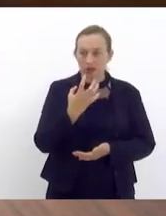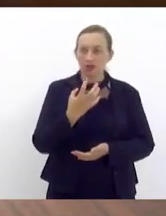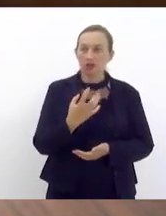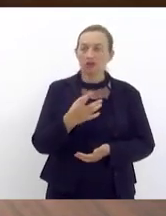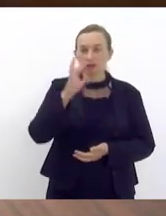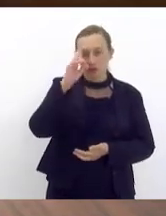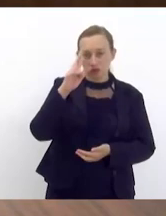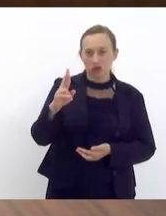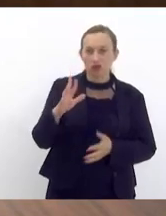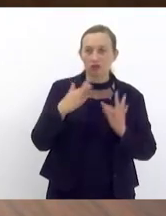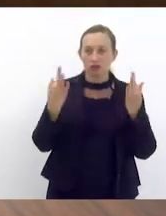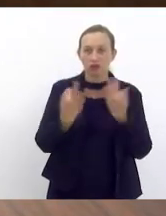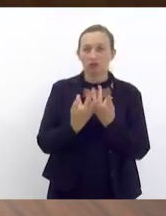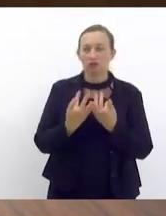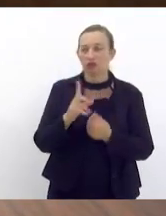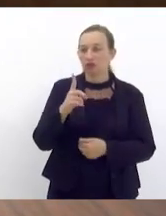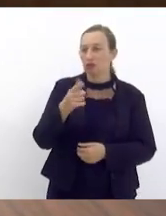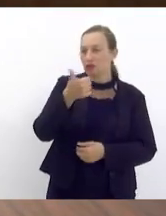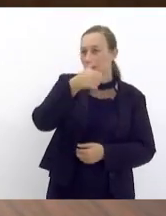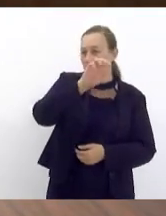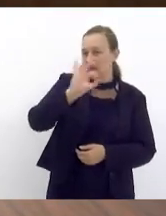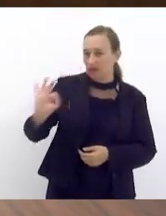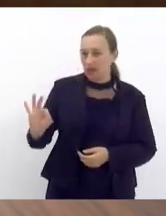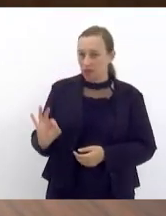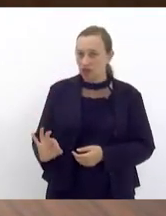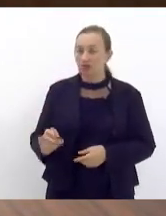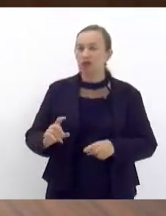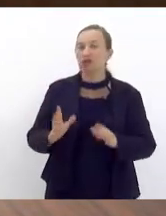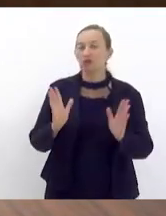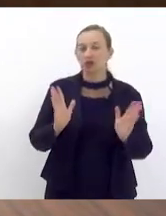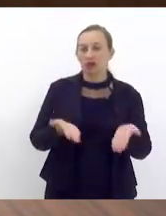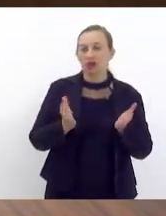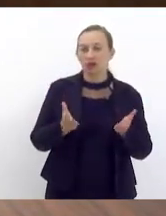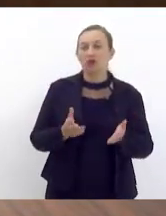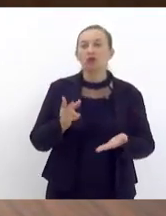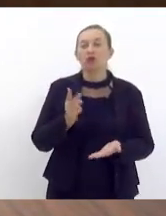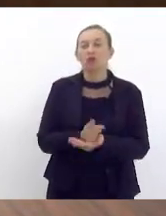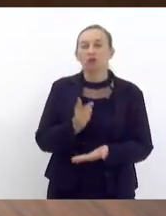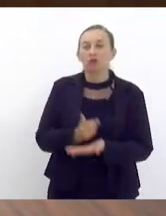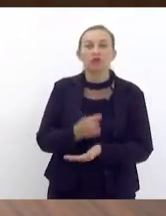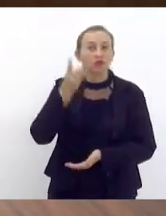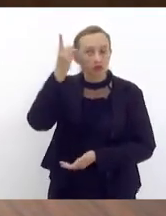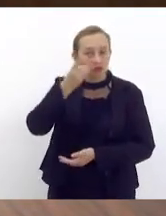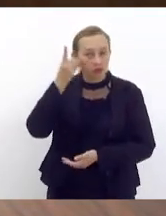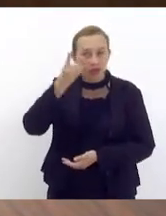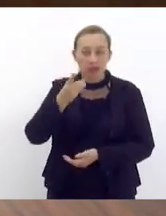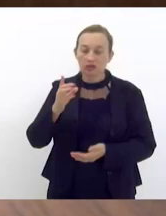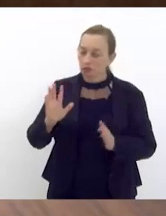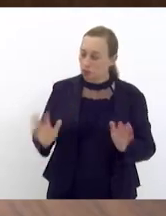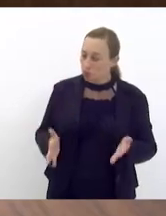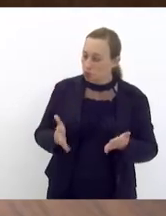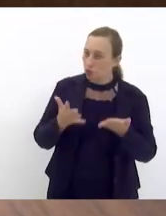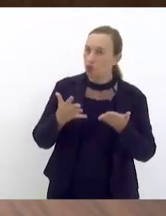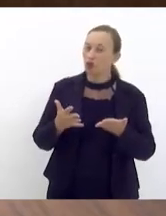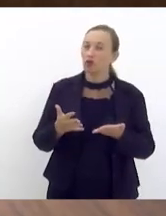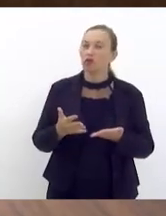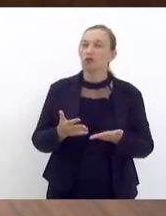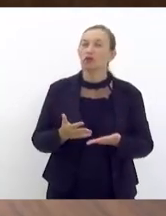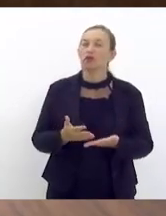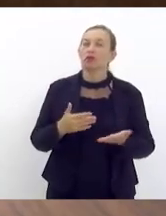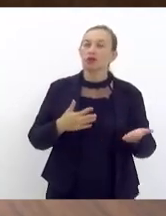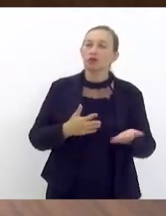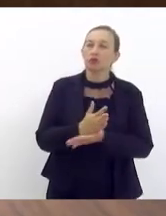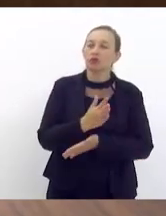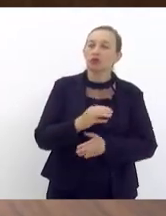de família não 100% Rodrigo Amorim porque agora os mesmos deputados que estão aqui empenhados estavam empenhados e